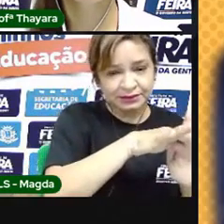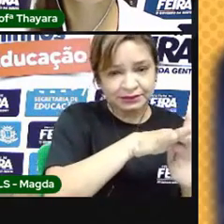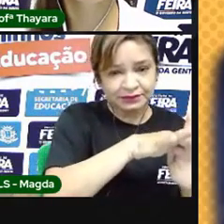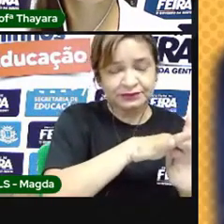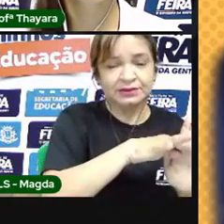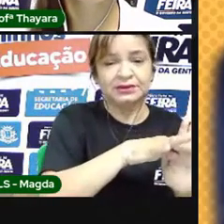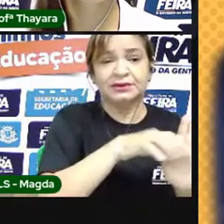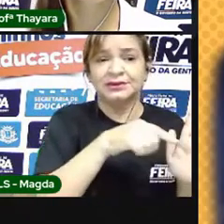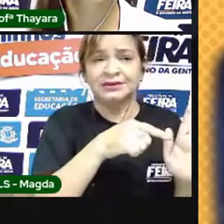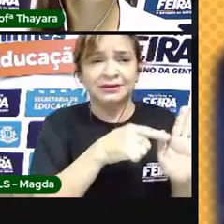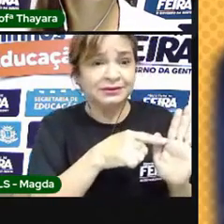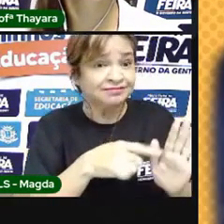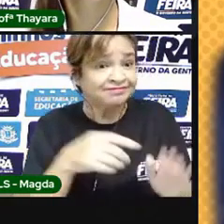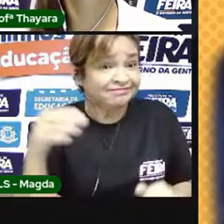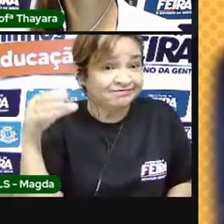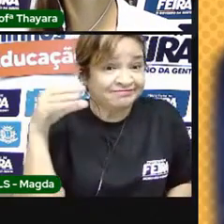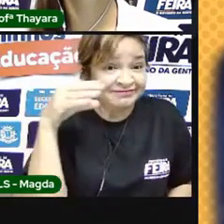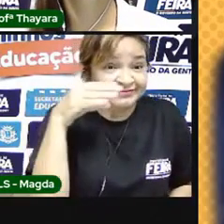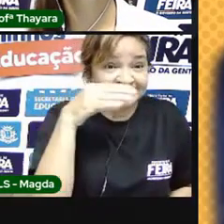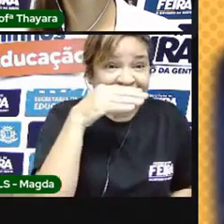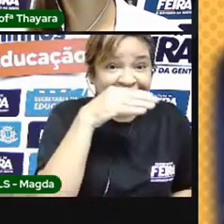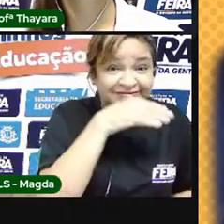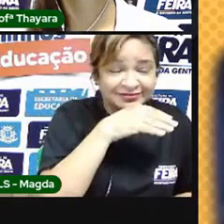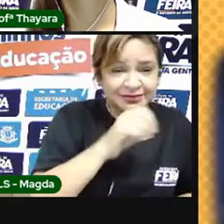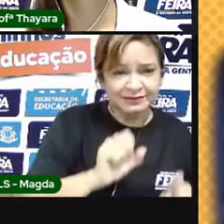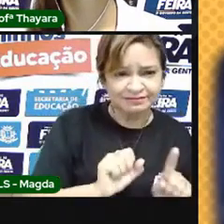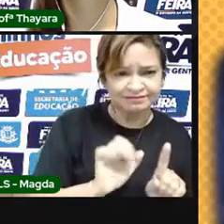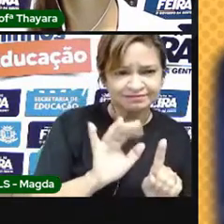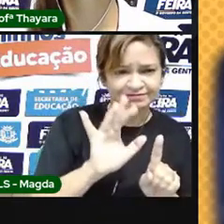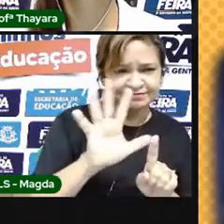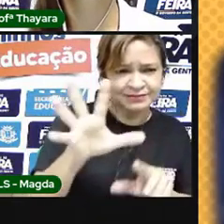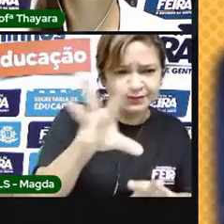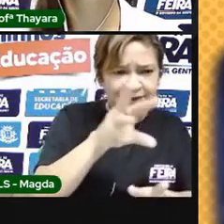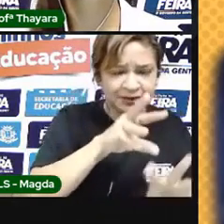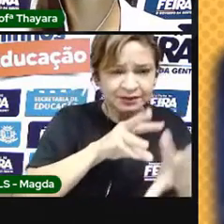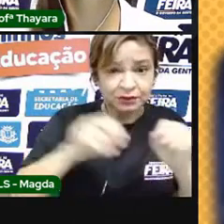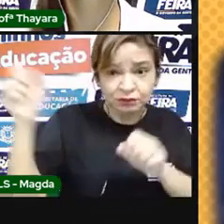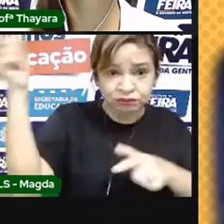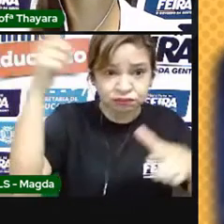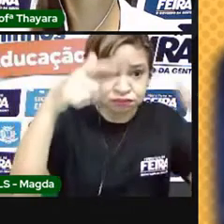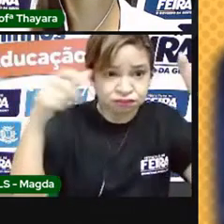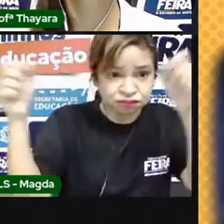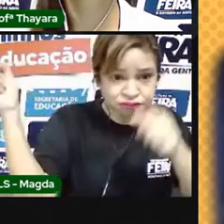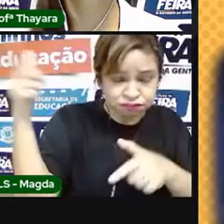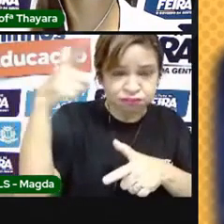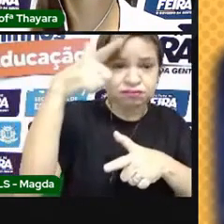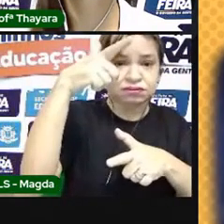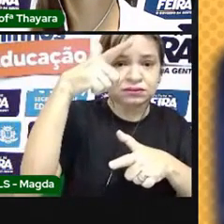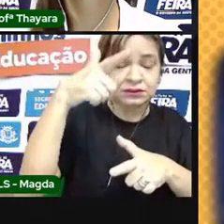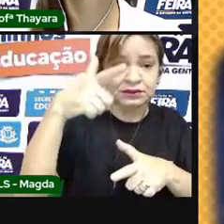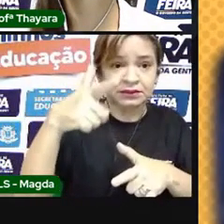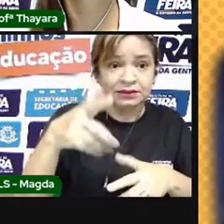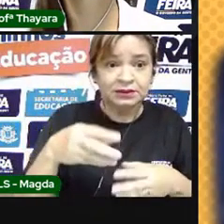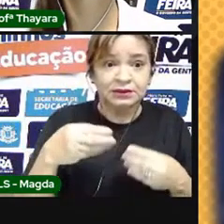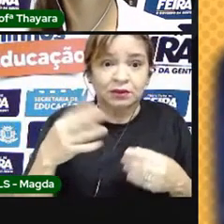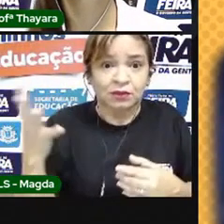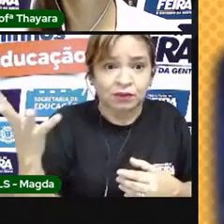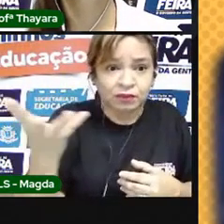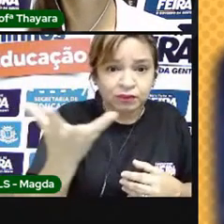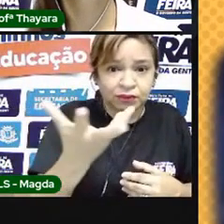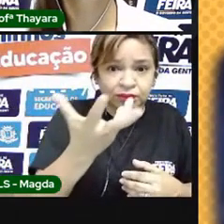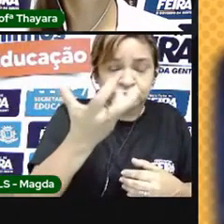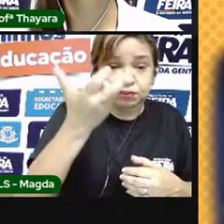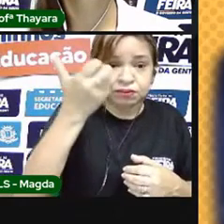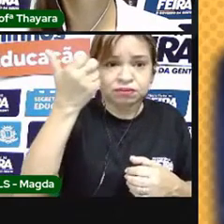as coisas esquentam. Seus gases absorvem muitos raios solares. E a temperatura pode chegar a